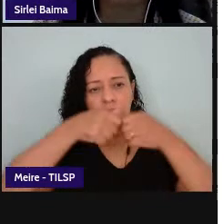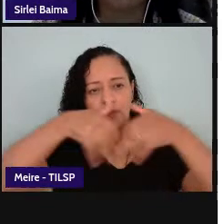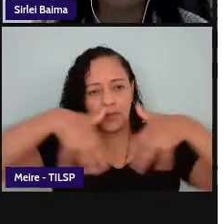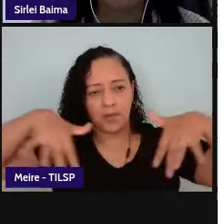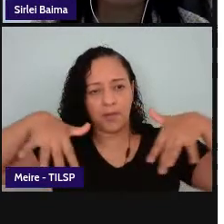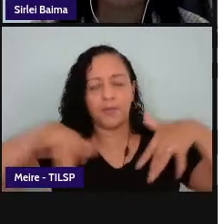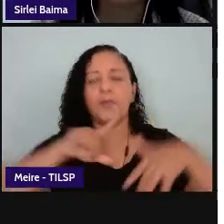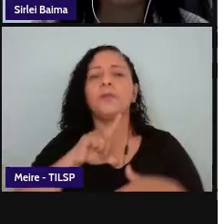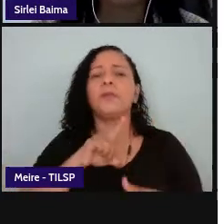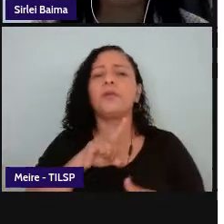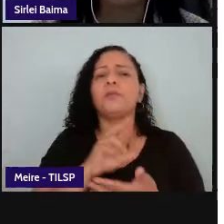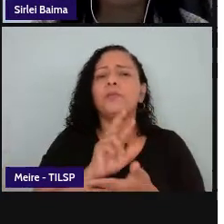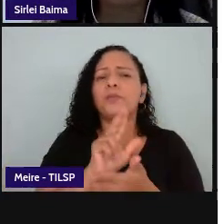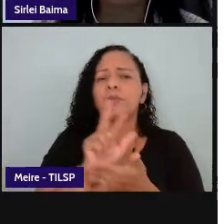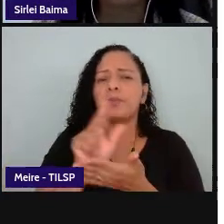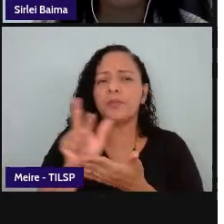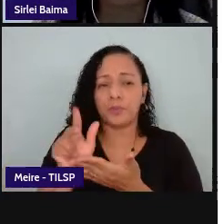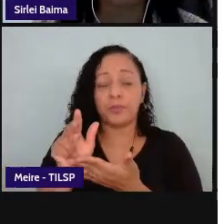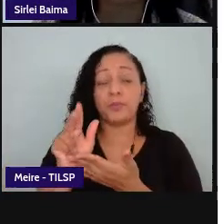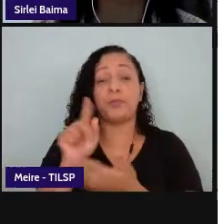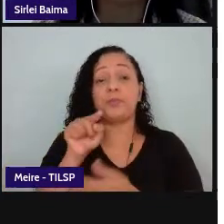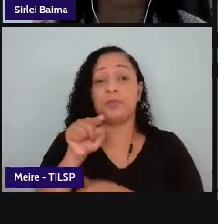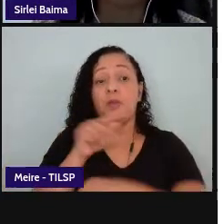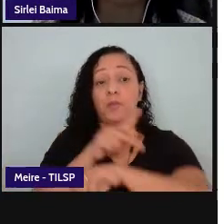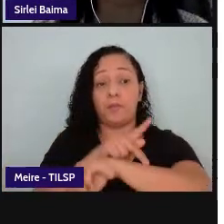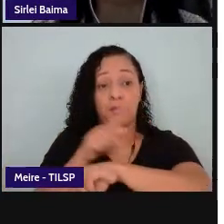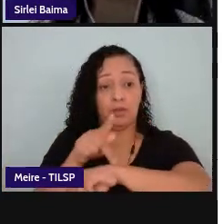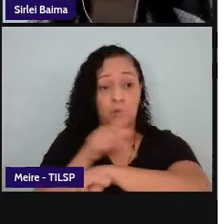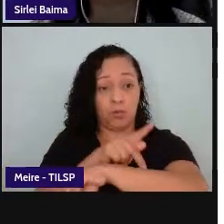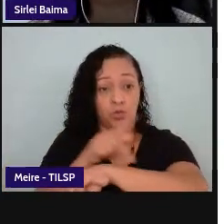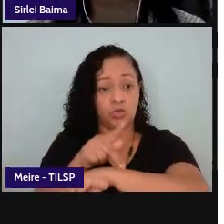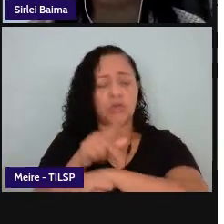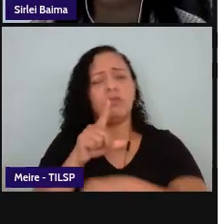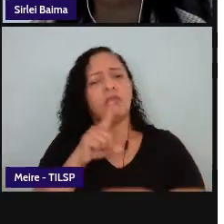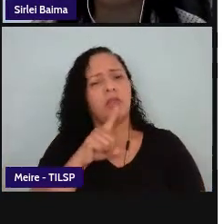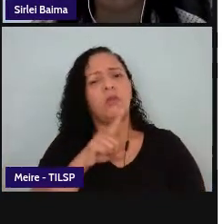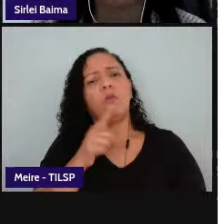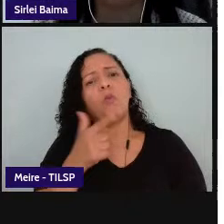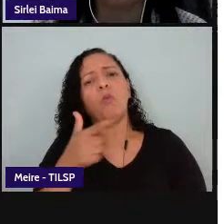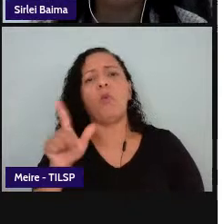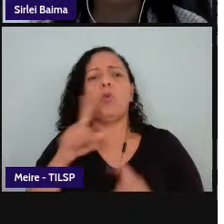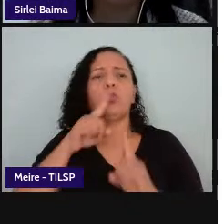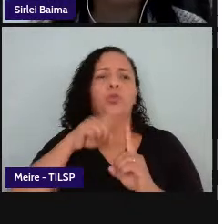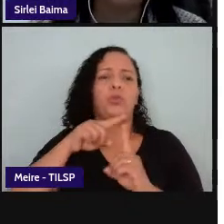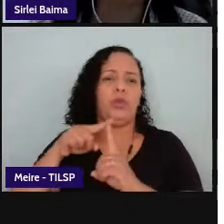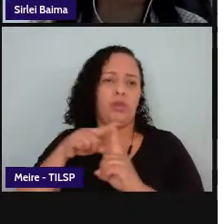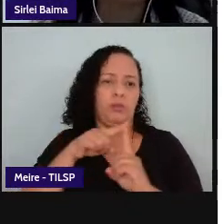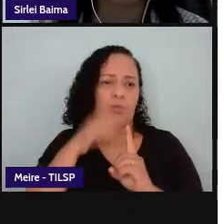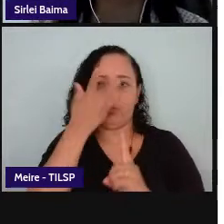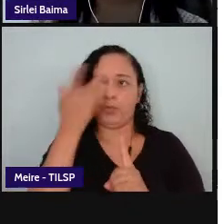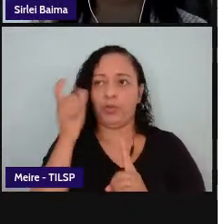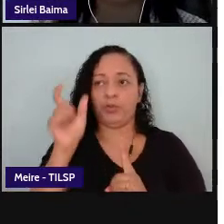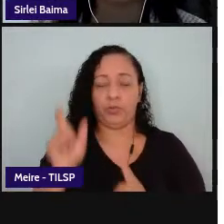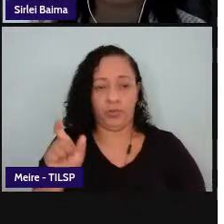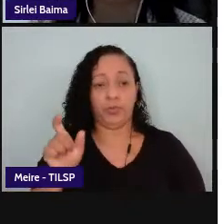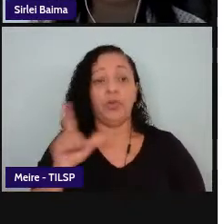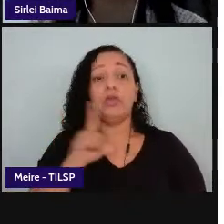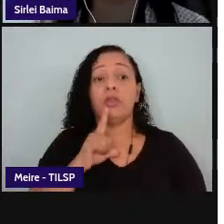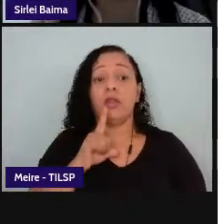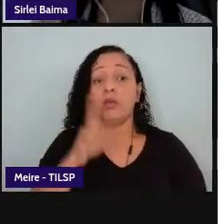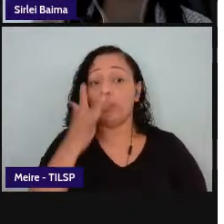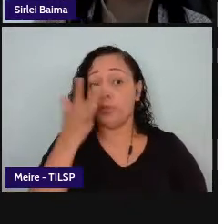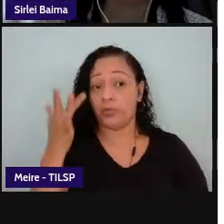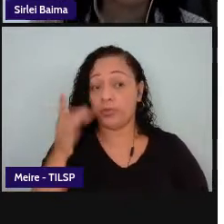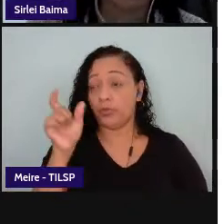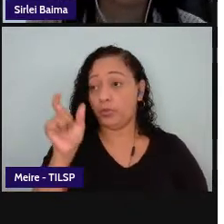multiletramentos a partir dessa pedagogia nós temos um outro tipo de usuário então eu tenho um usuário funcional